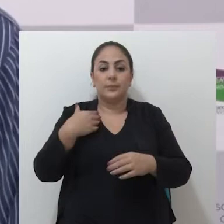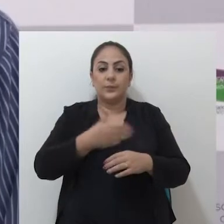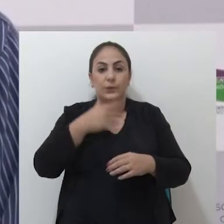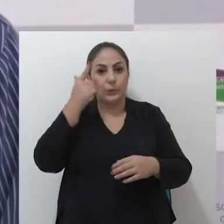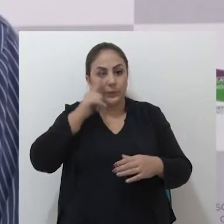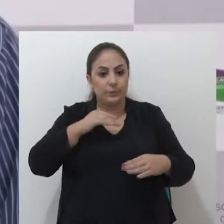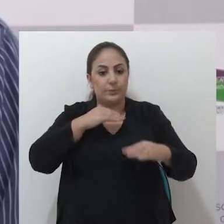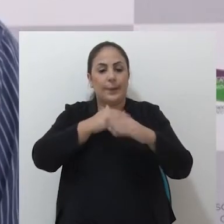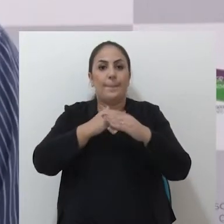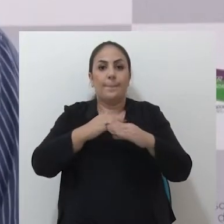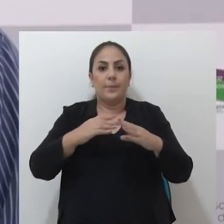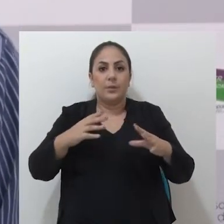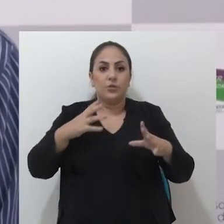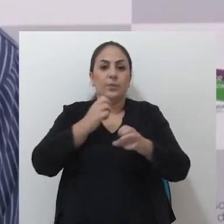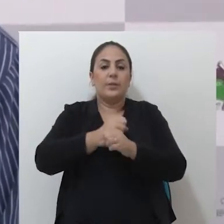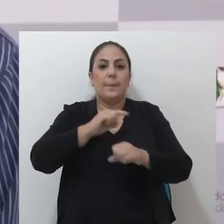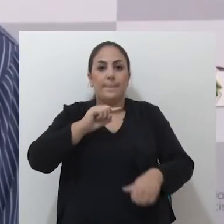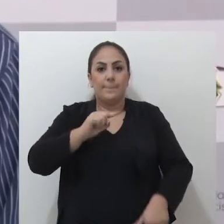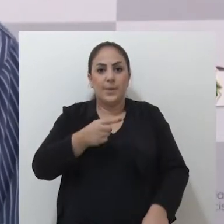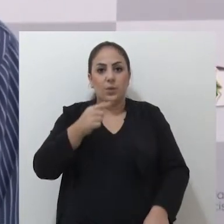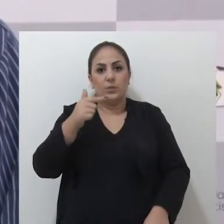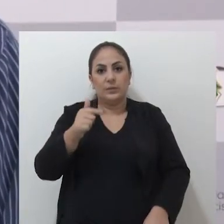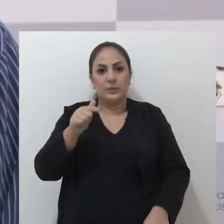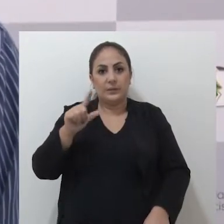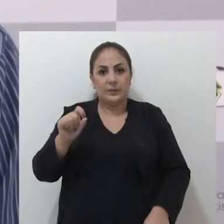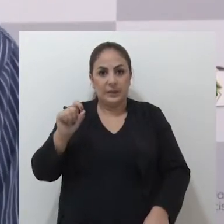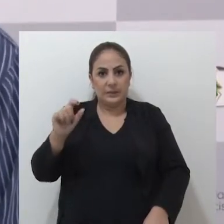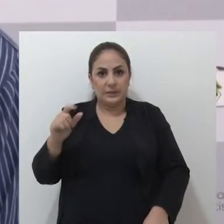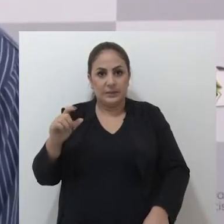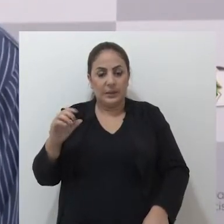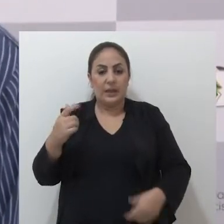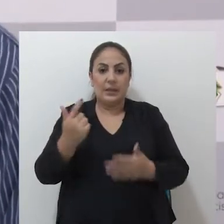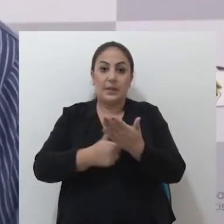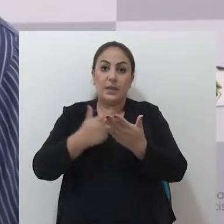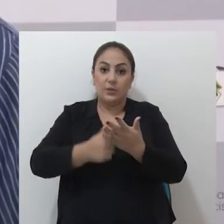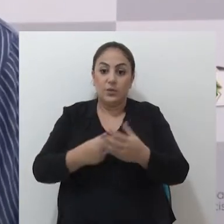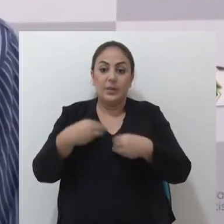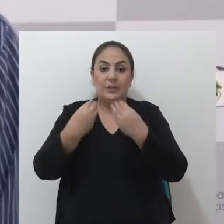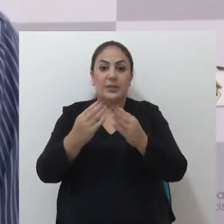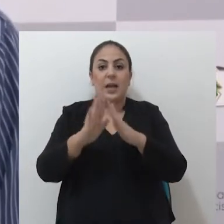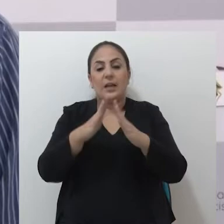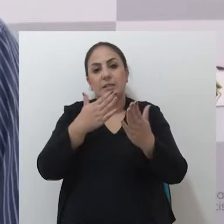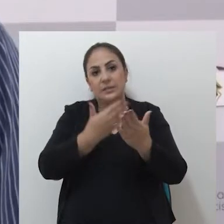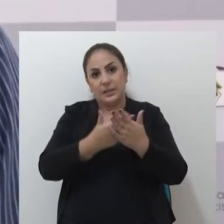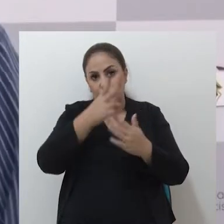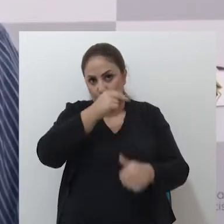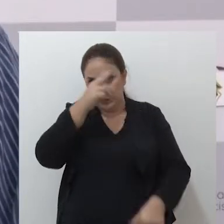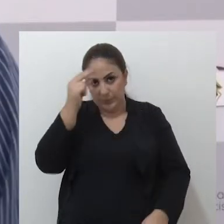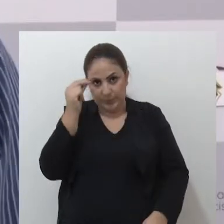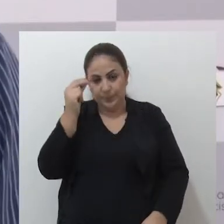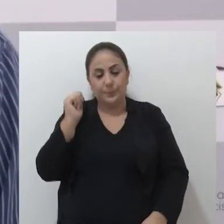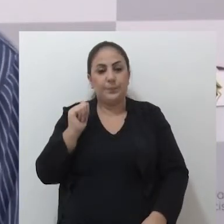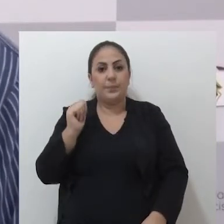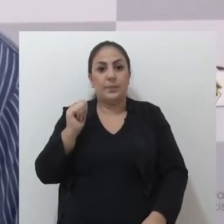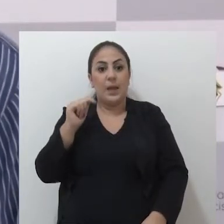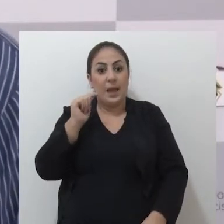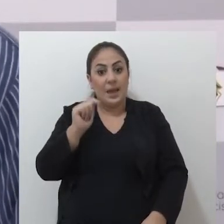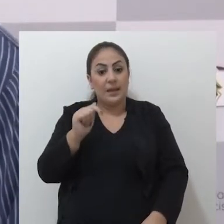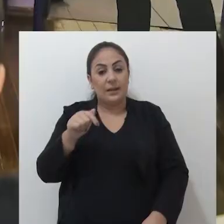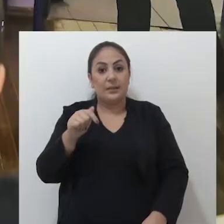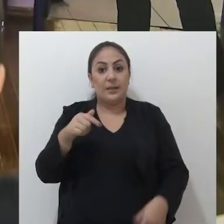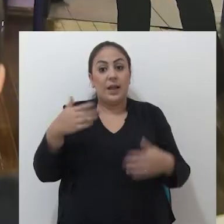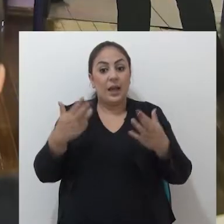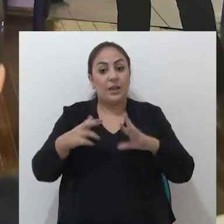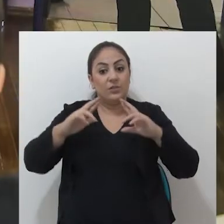a gente atingiu a marca de 1.710 livros entregues às escolas municipais.